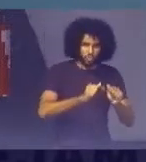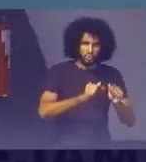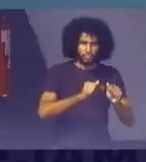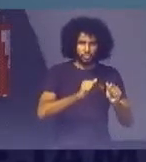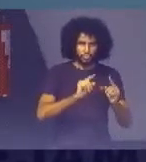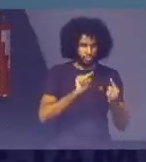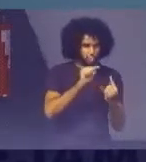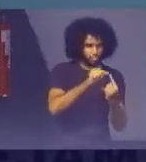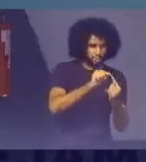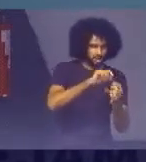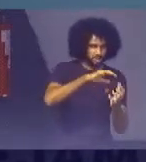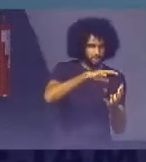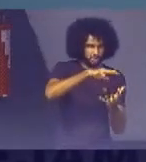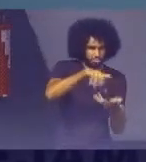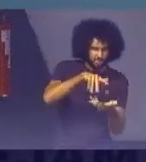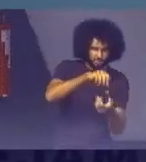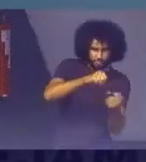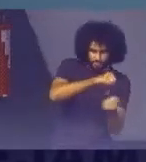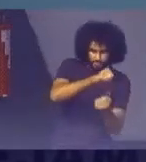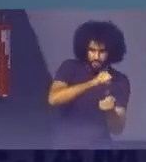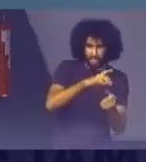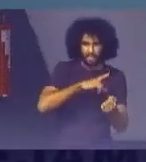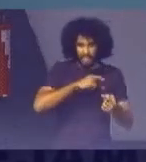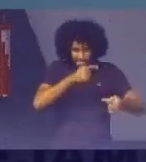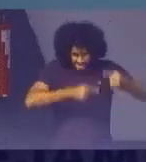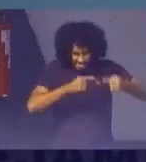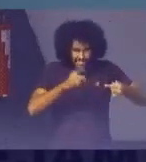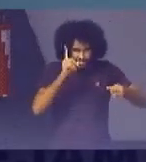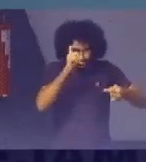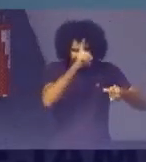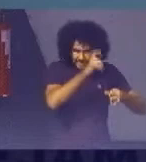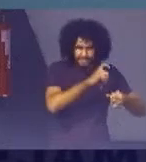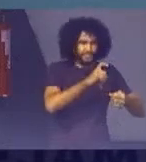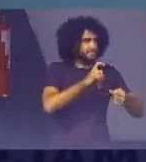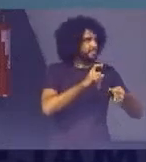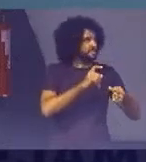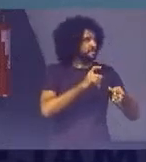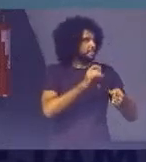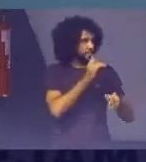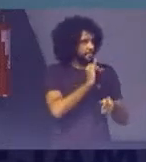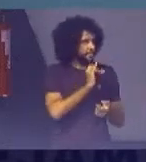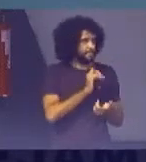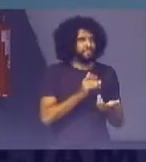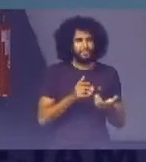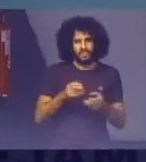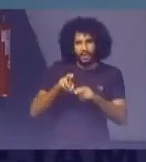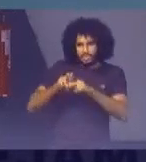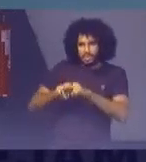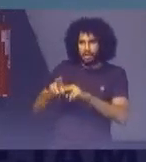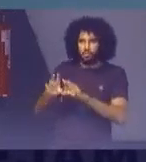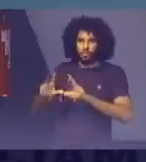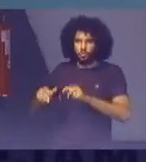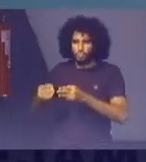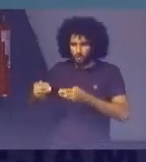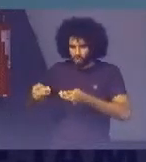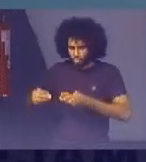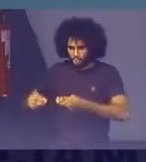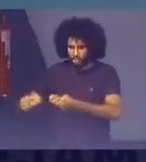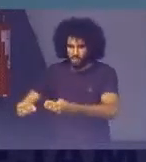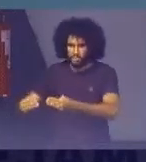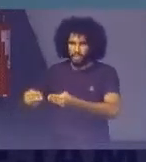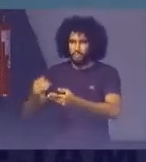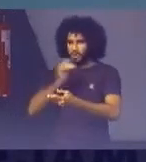discussão E foram discussões Bastante difíceis Vocês podem imaginar Por exemplo Quando sentaram Os ministérios Na época O ministério da